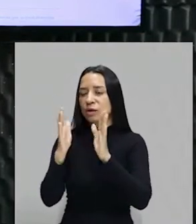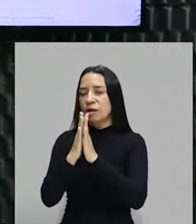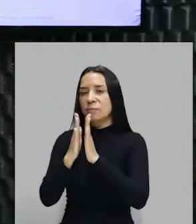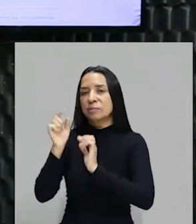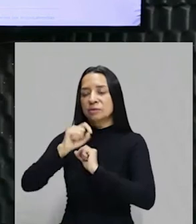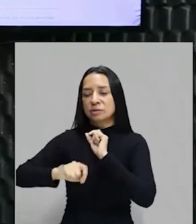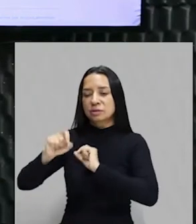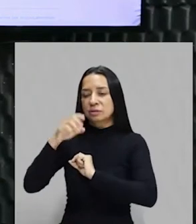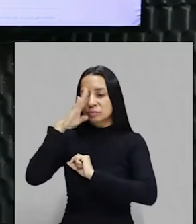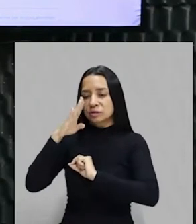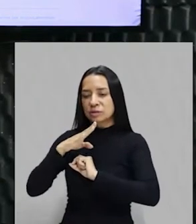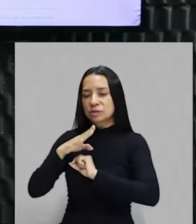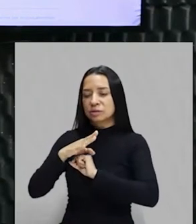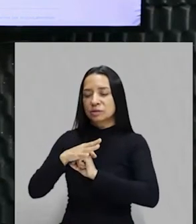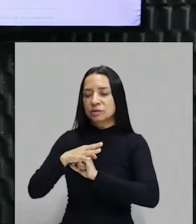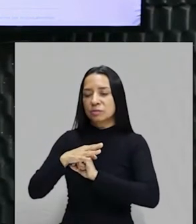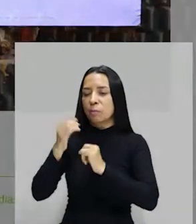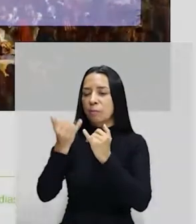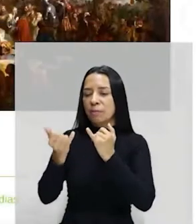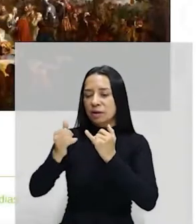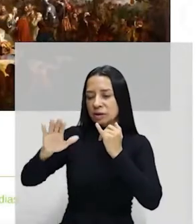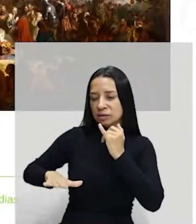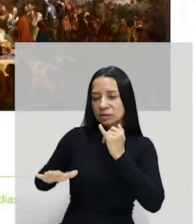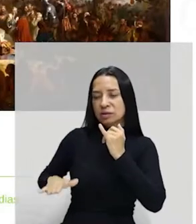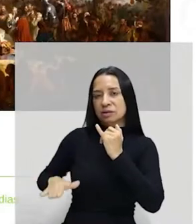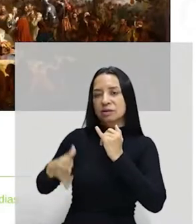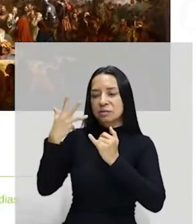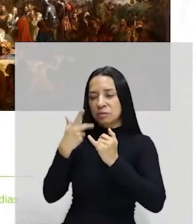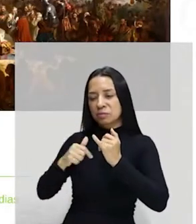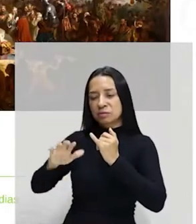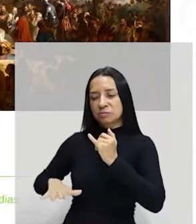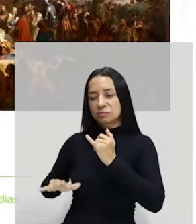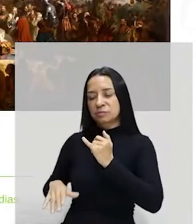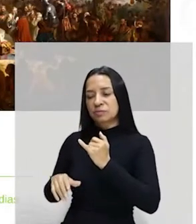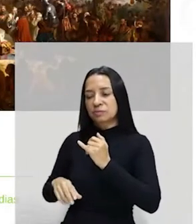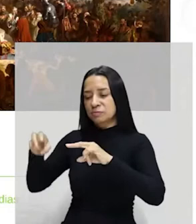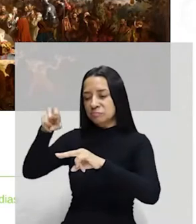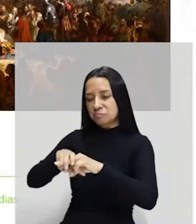todos sentados assim, tipo os meninos da educação infantil. Olha aí, Dai. Olha aí, coisa mais linda.